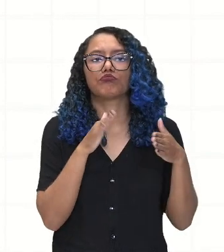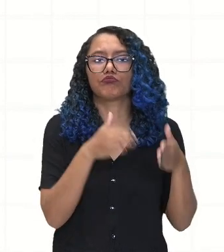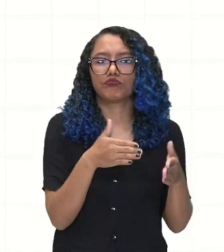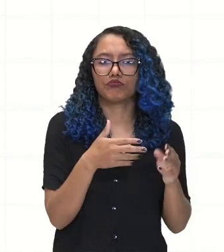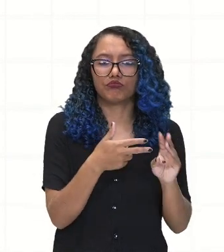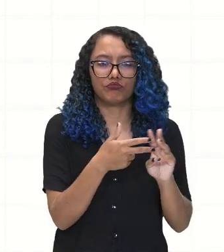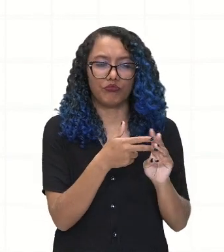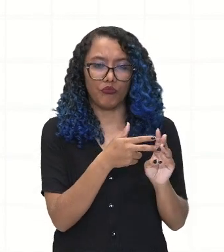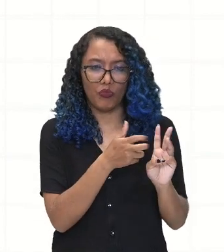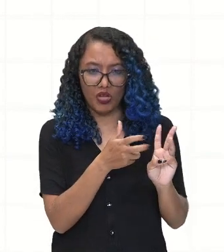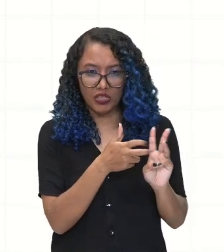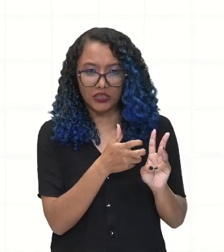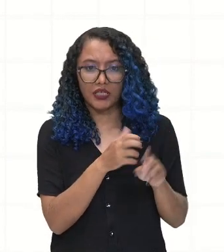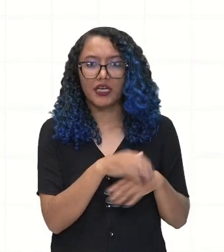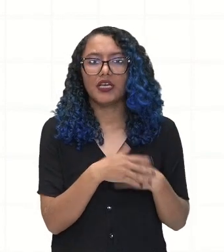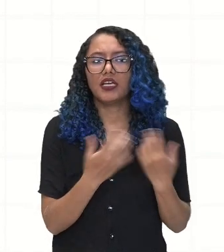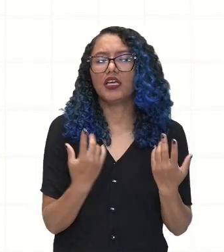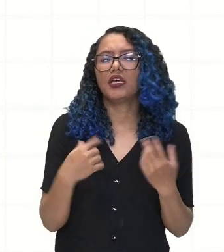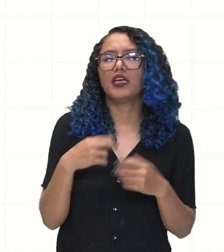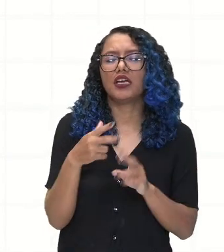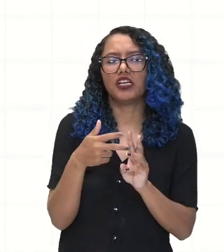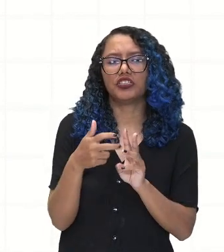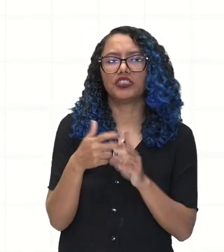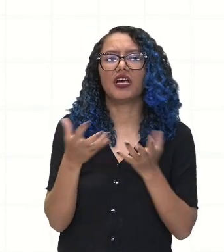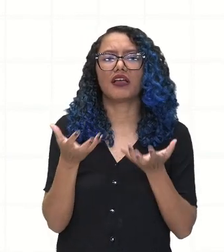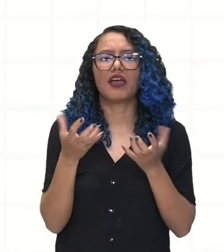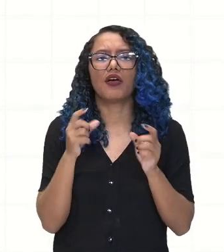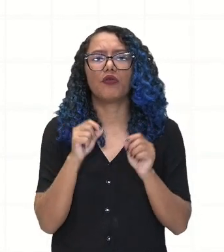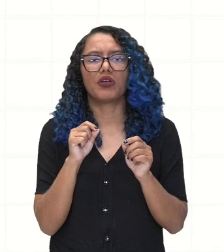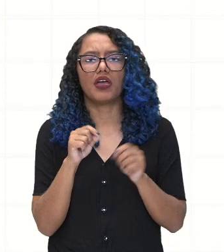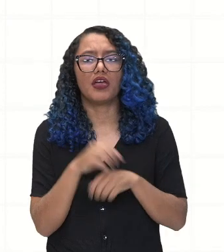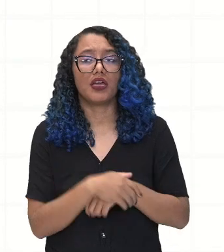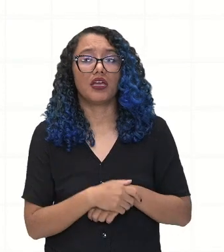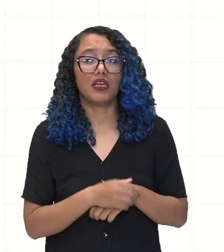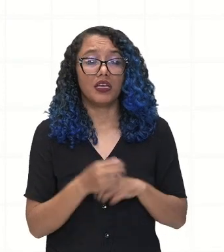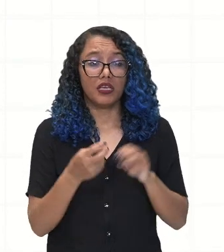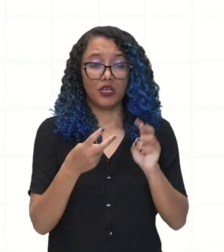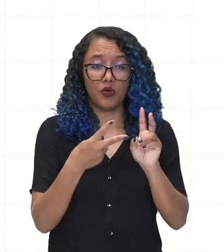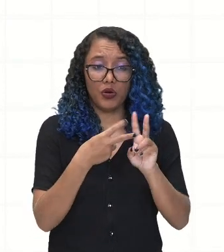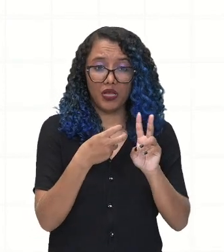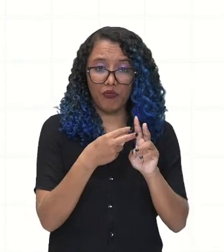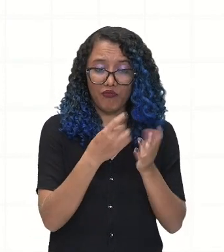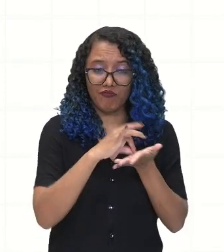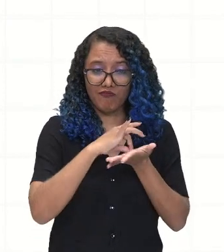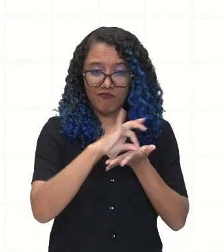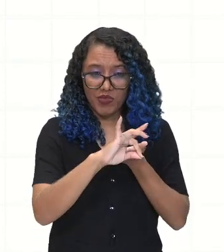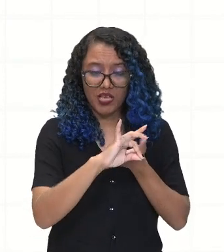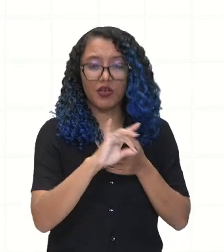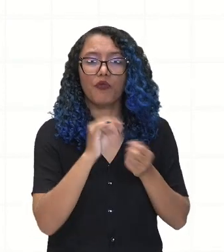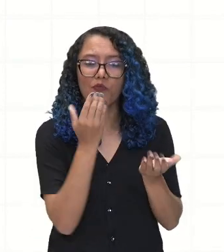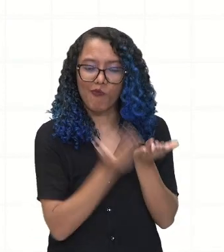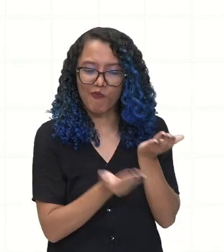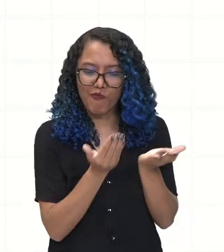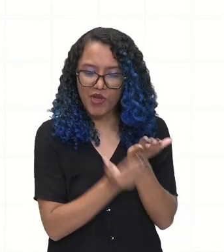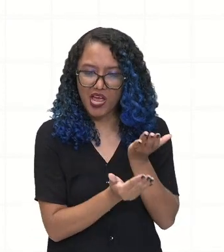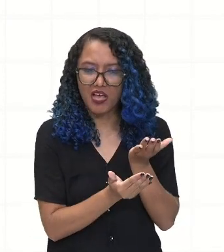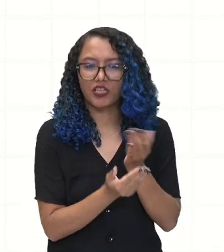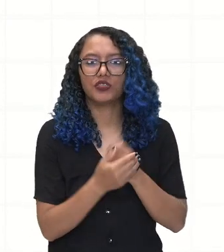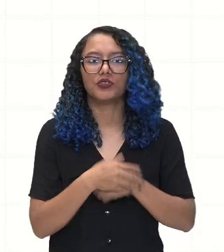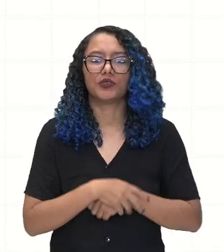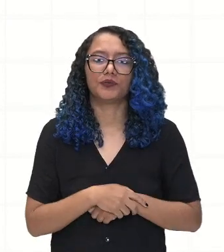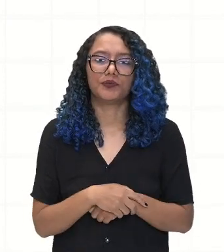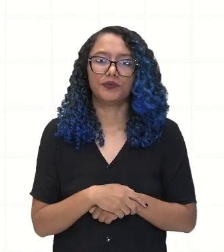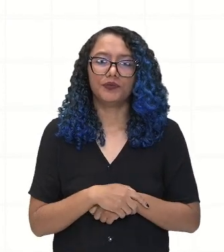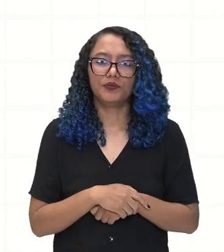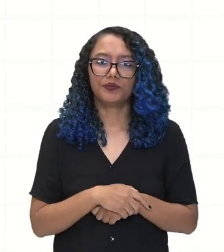para os indígenas, eles queriam ali derrotar inimigos. Como é que isso acontecia? Lembrem que as